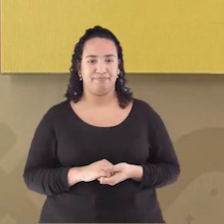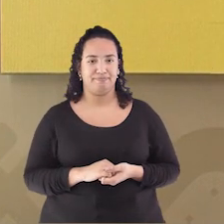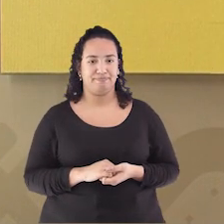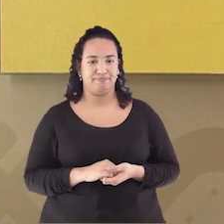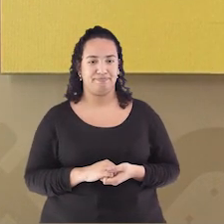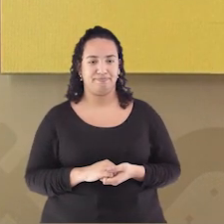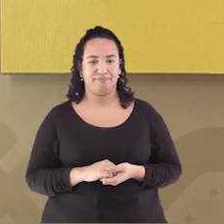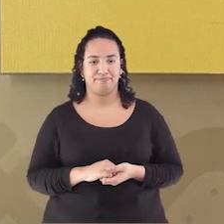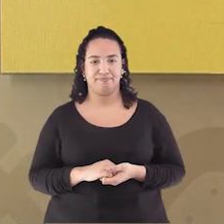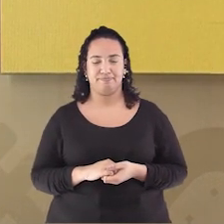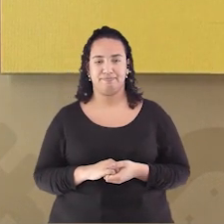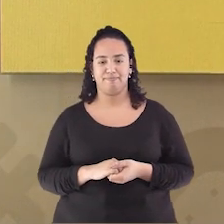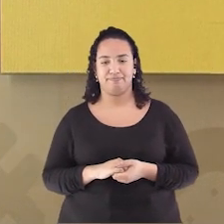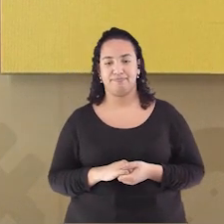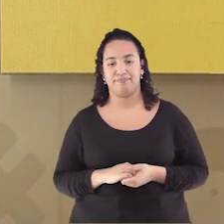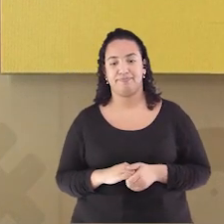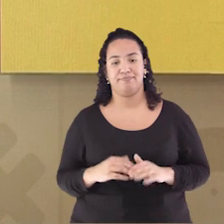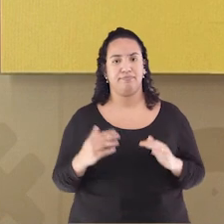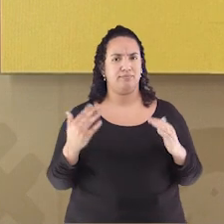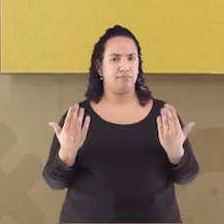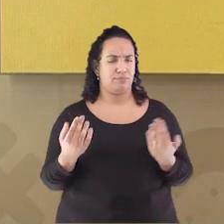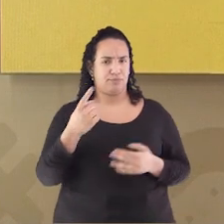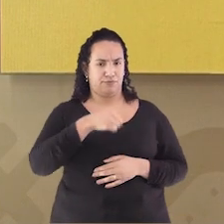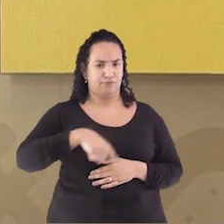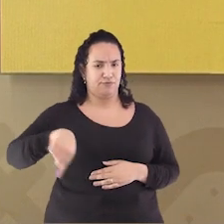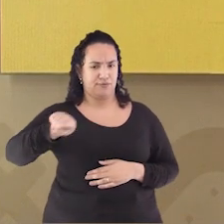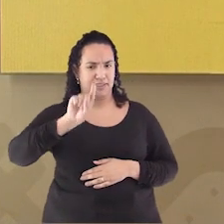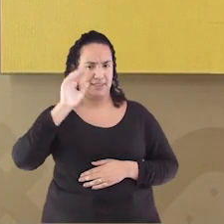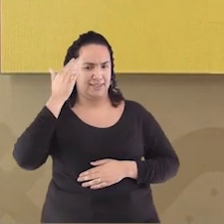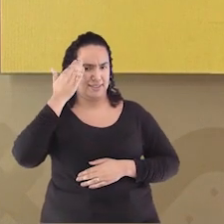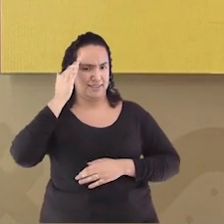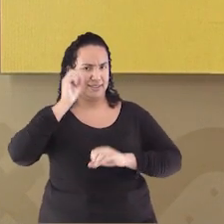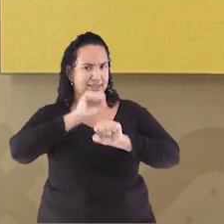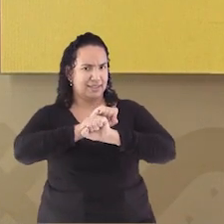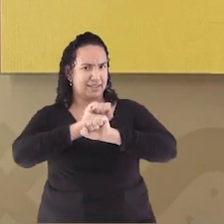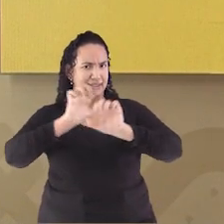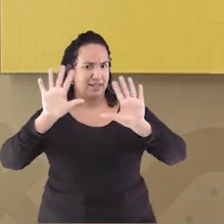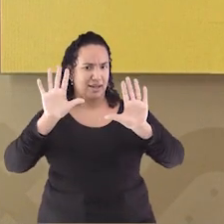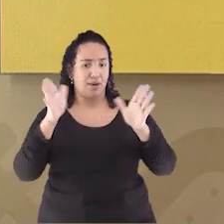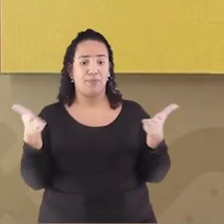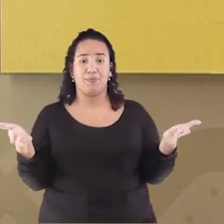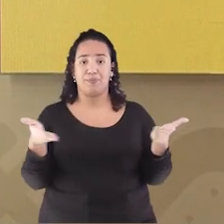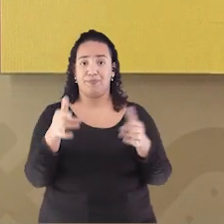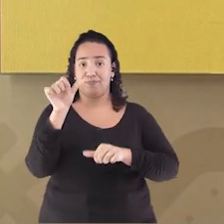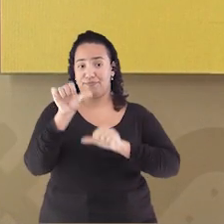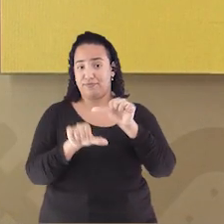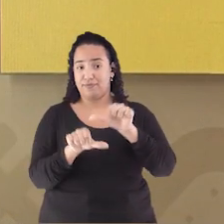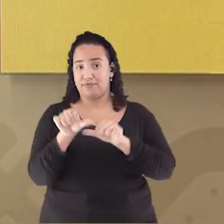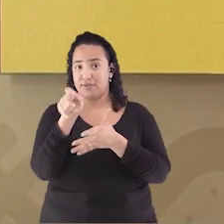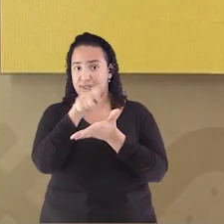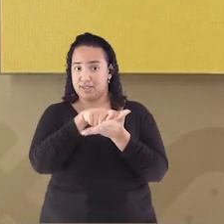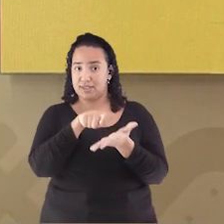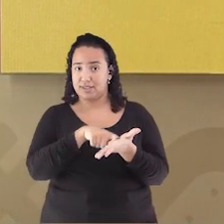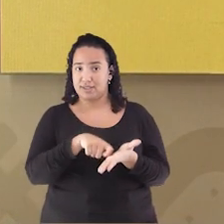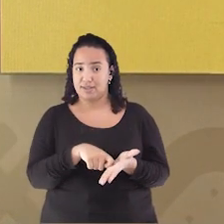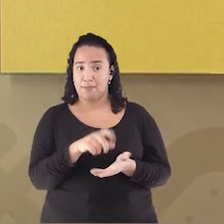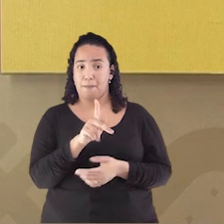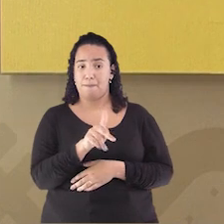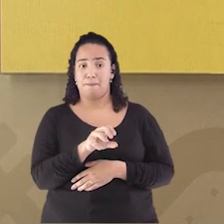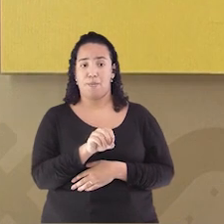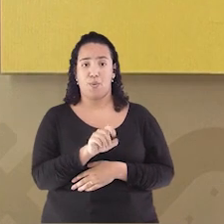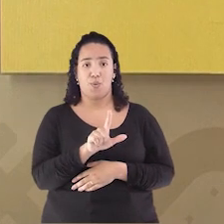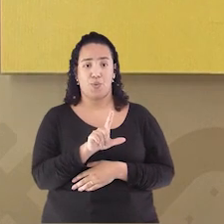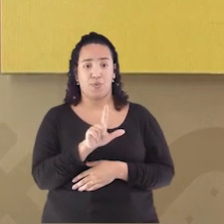Para que você Possa ficar Fera Nesse conteúdo Vamos analisar A escrita Da palavra